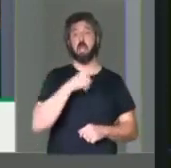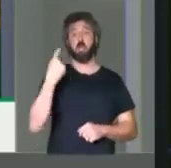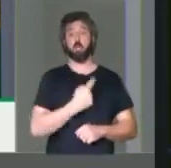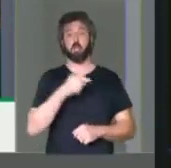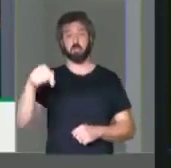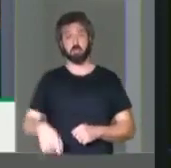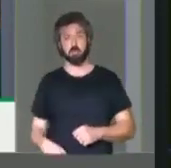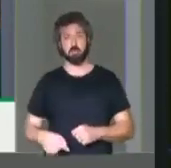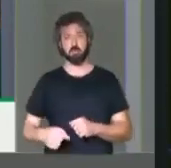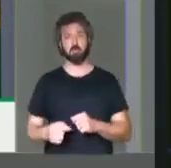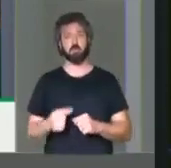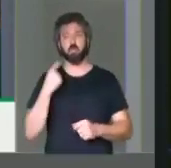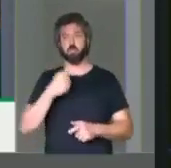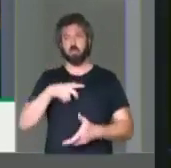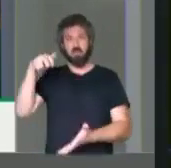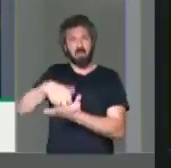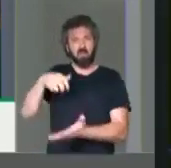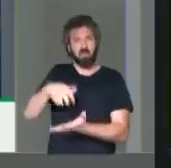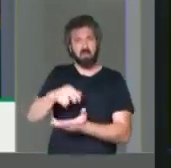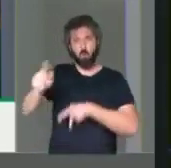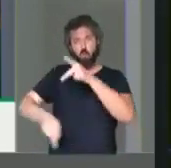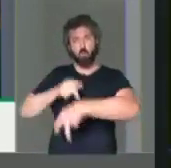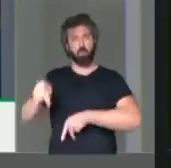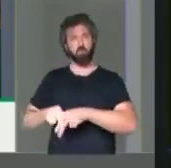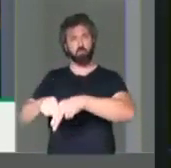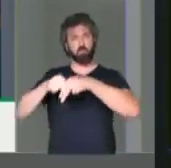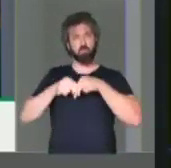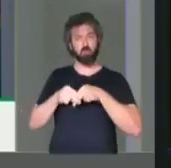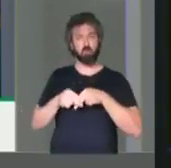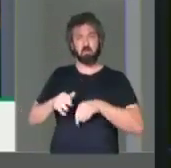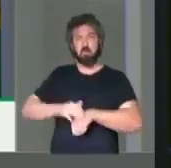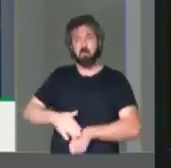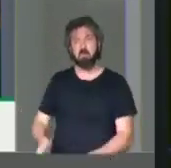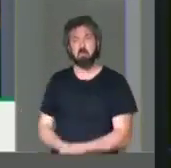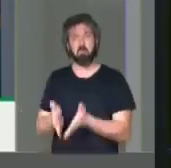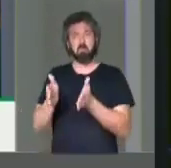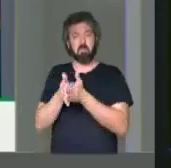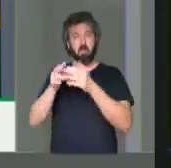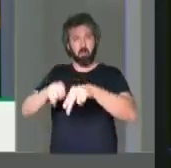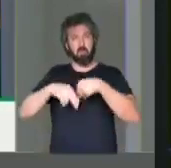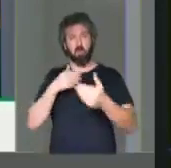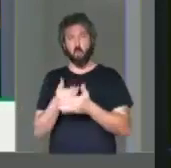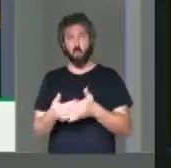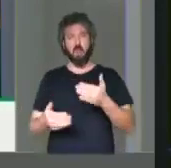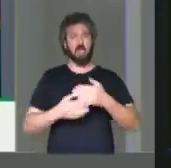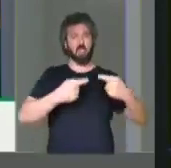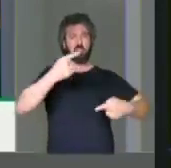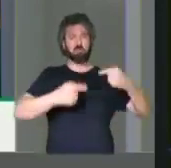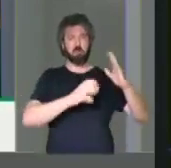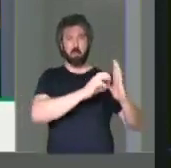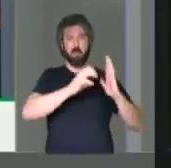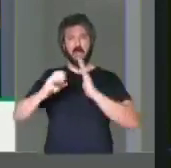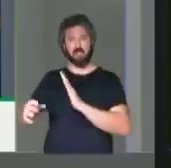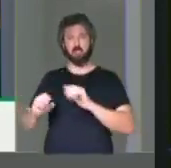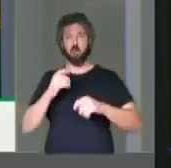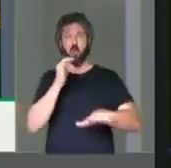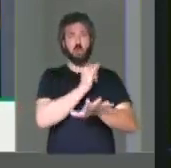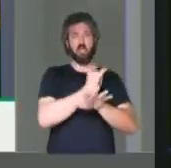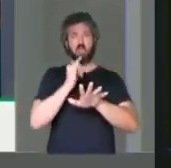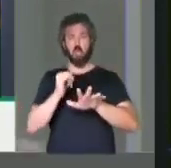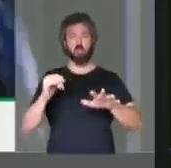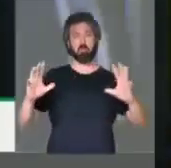de nós. Nós não devemos castigar o povo brasileiro mais pobre por qualquer disputa partidária ou